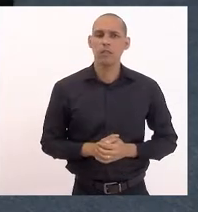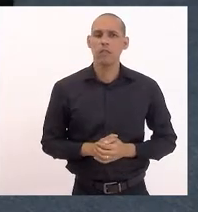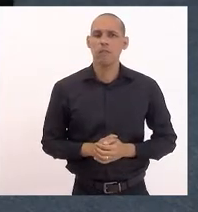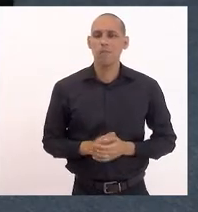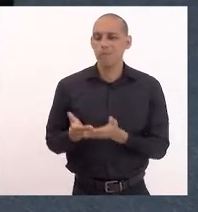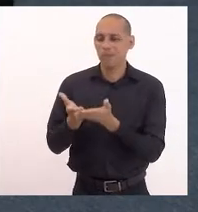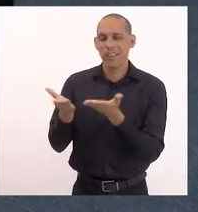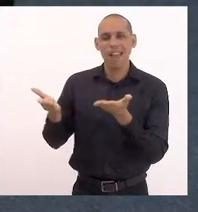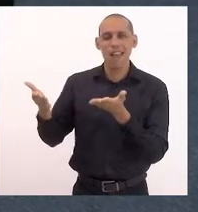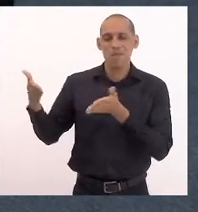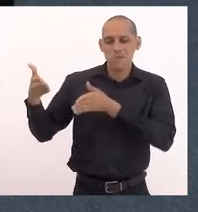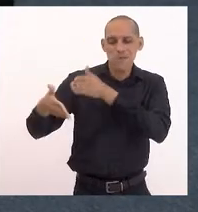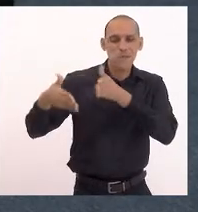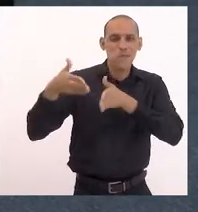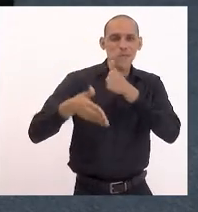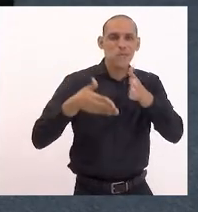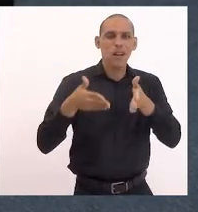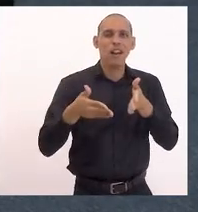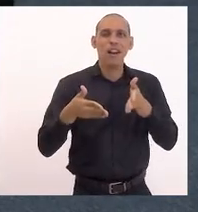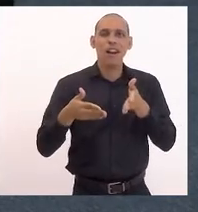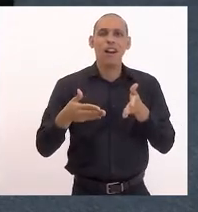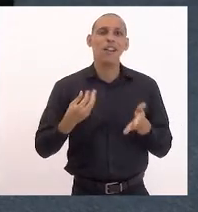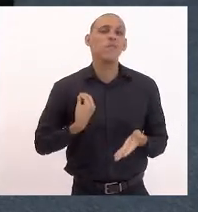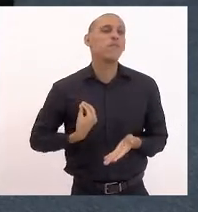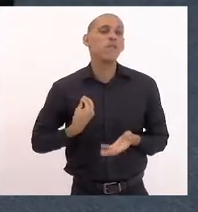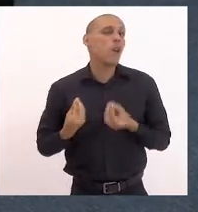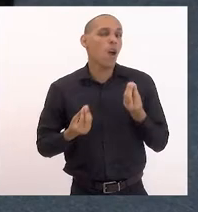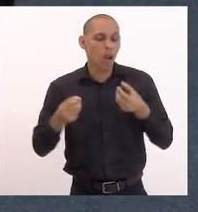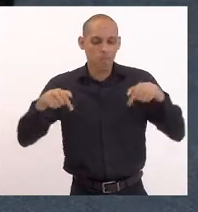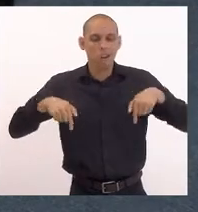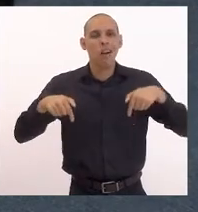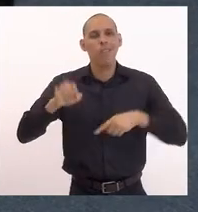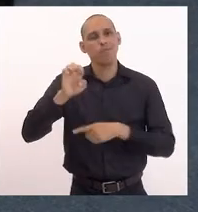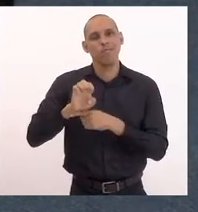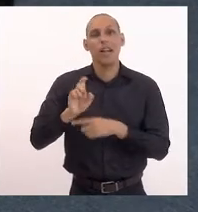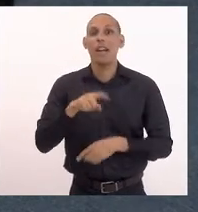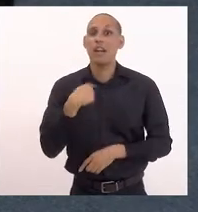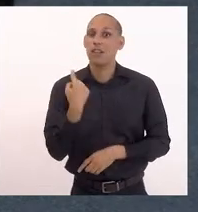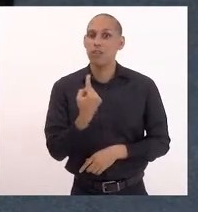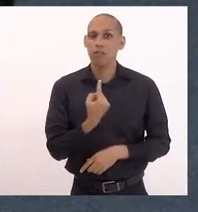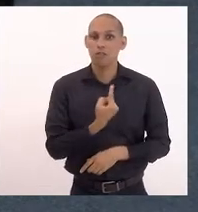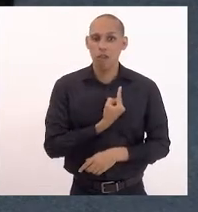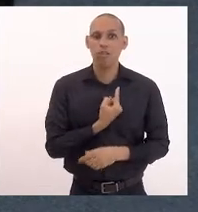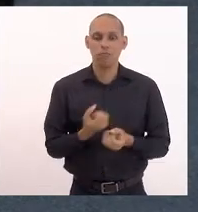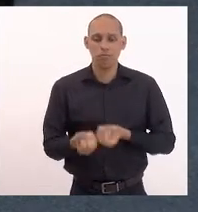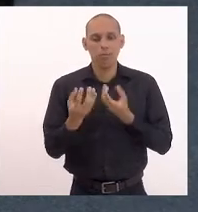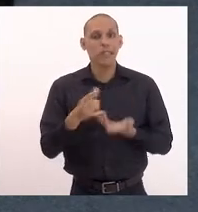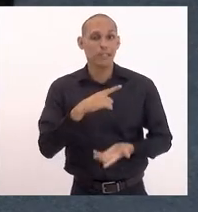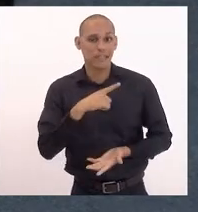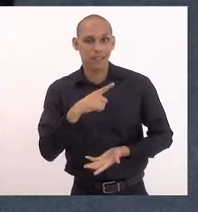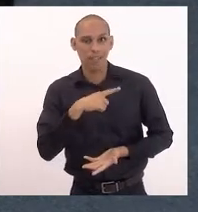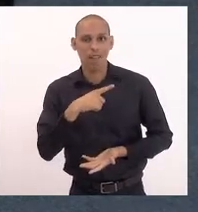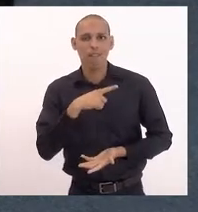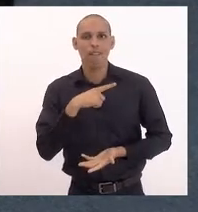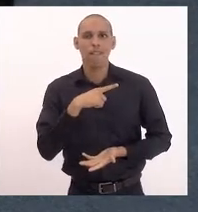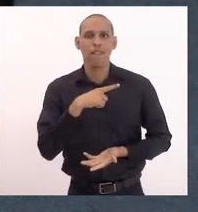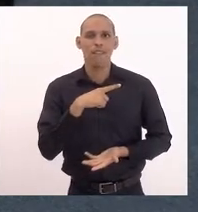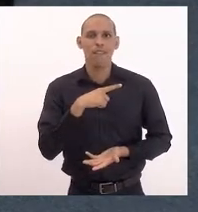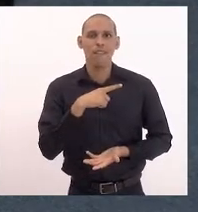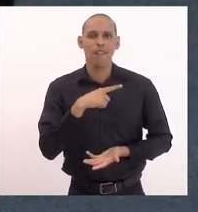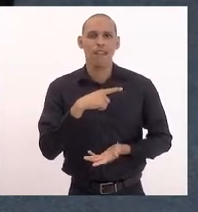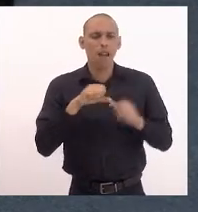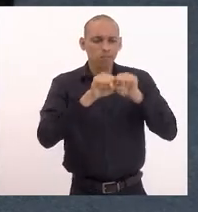que vêm aqui, se mantém no nosso Estado. Então, para que esses dados existam, para que eles aconteçam e sejam